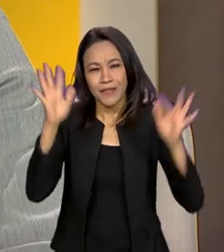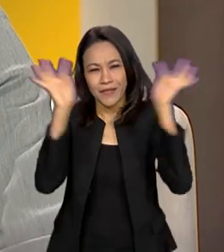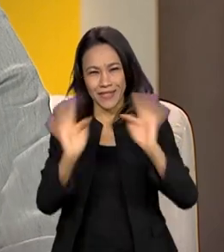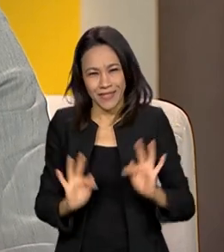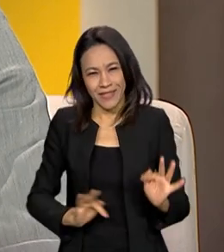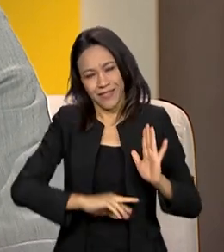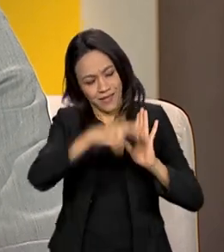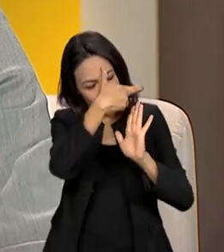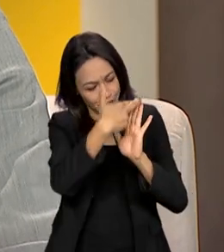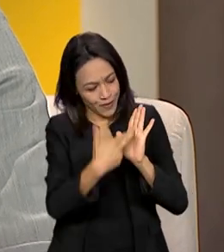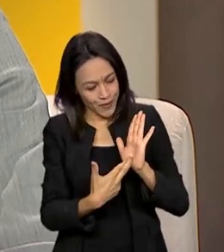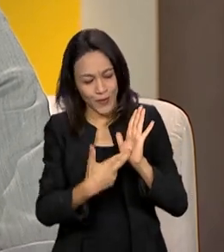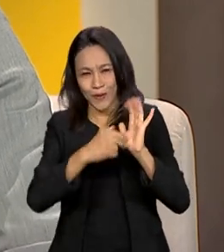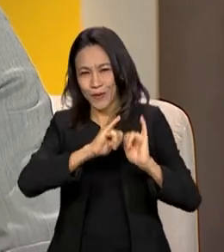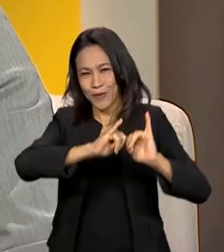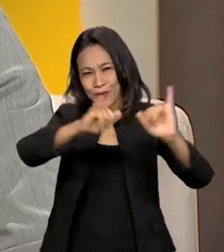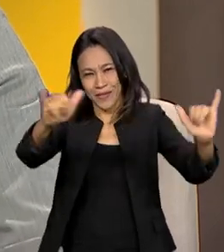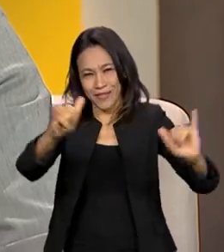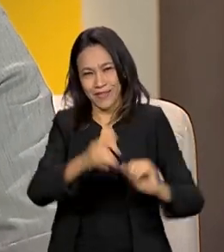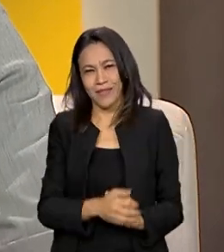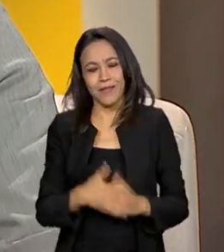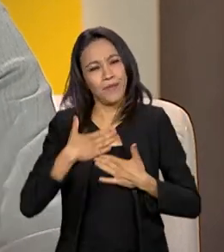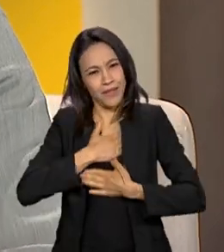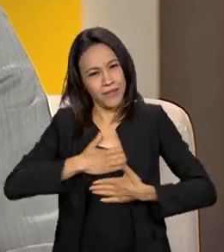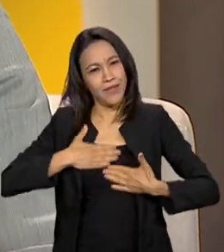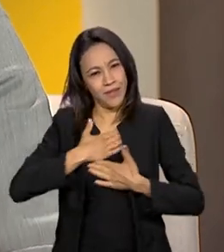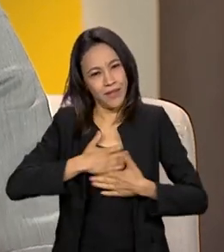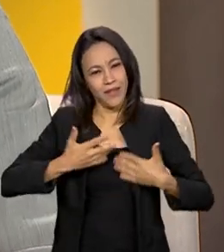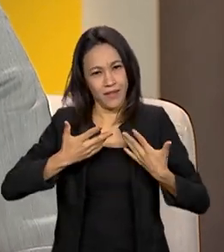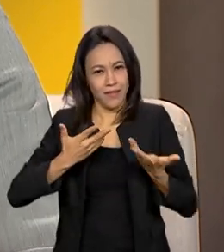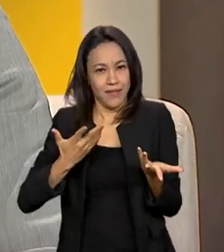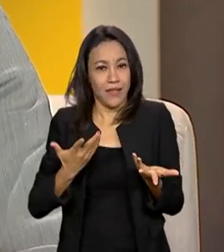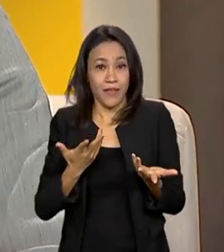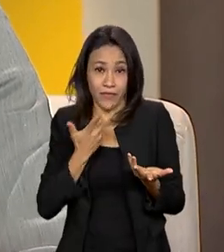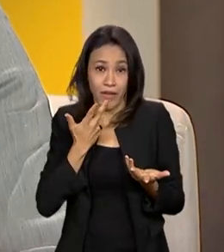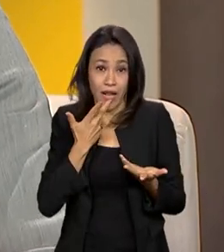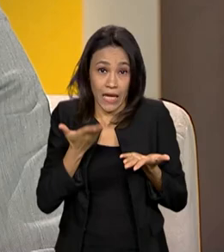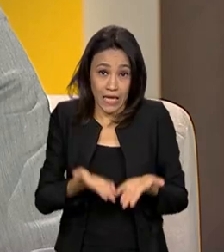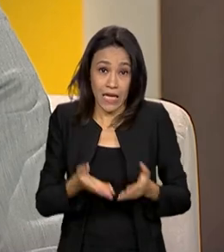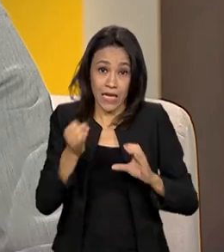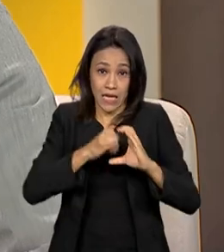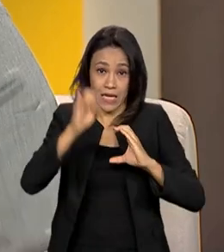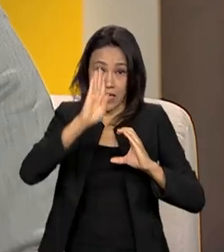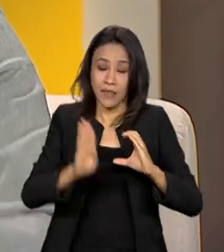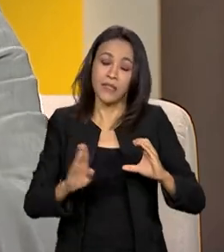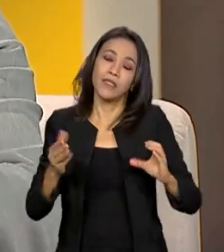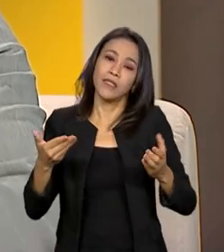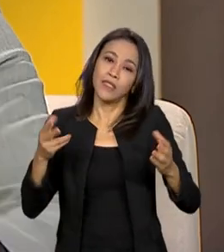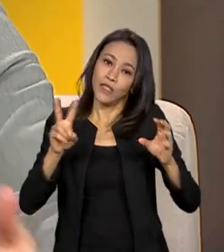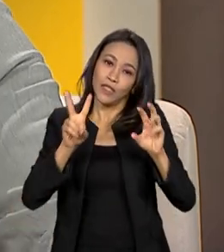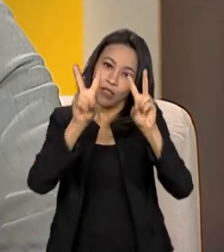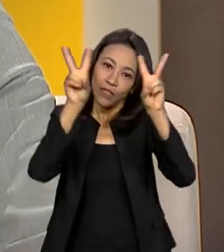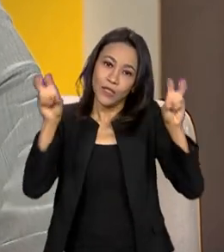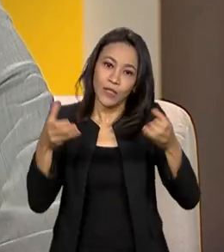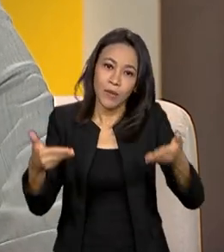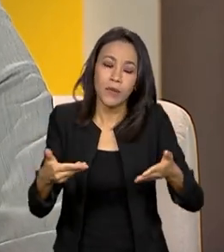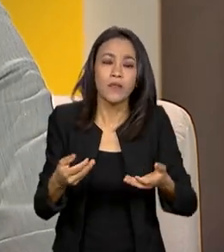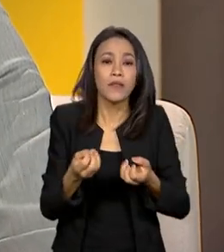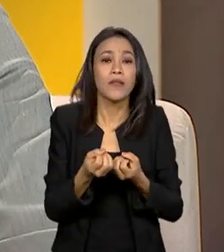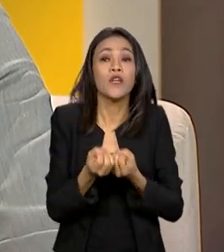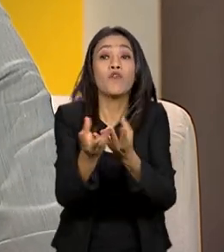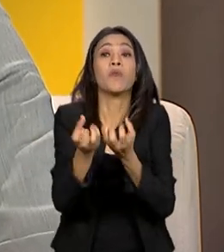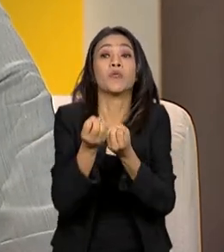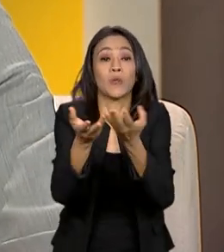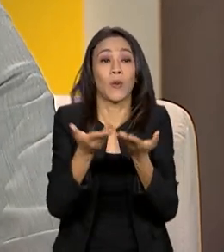Banco Mundial. Então, para nós é um prazer poder falar aqui com a EBC sobre esse assunto e levar para a população mais informações